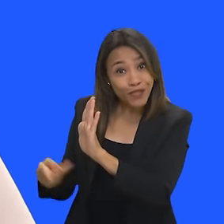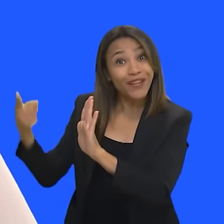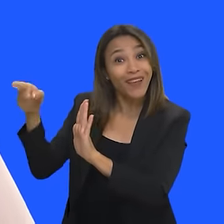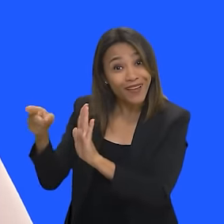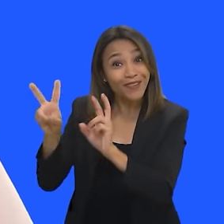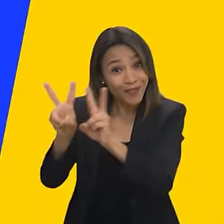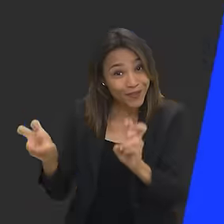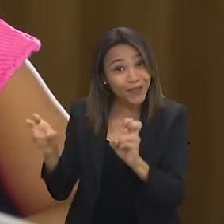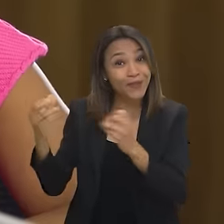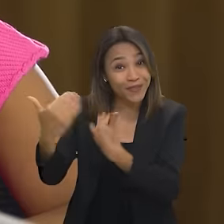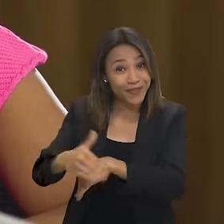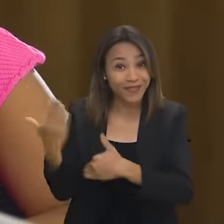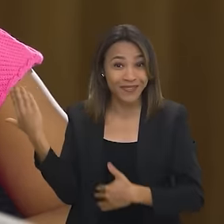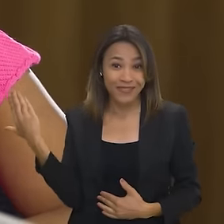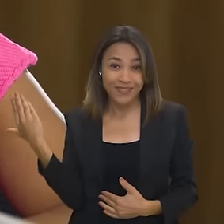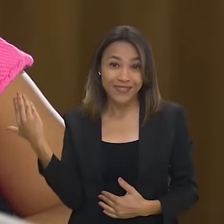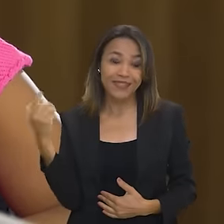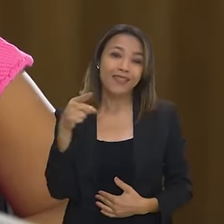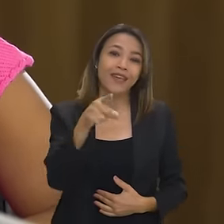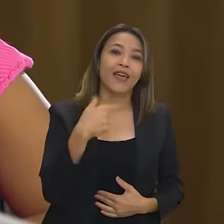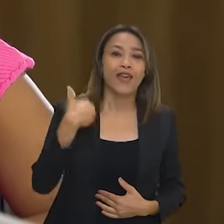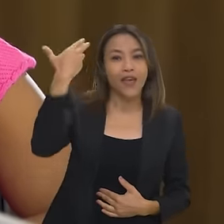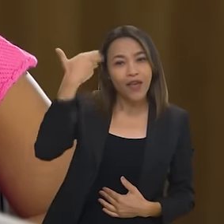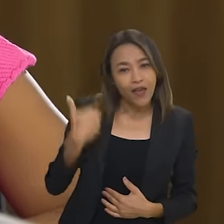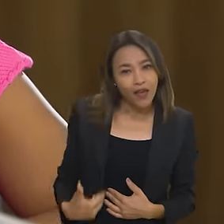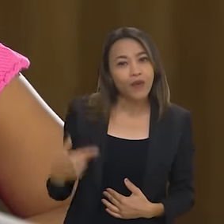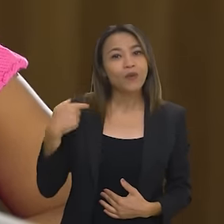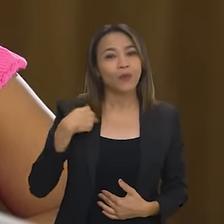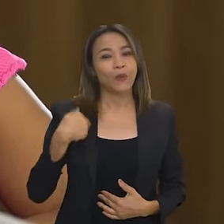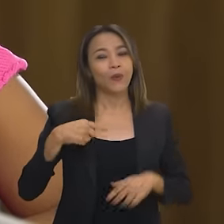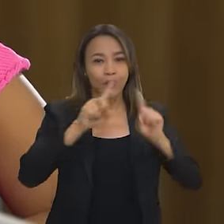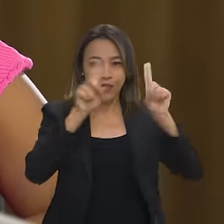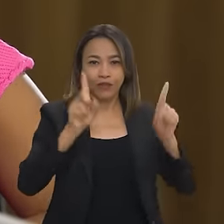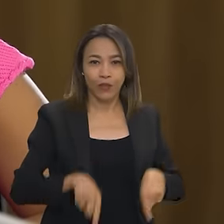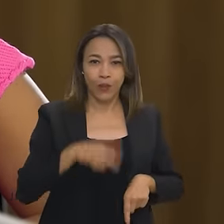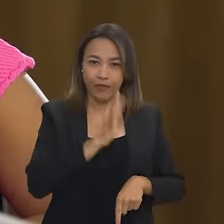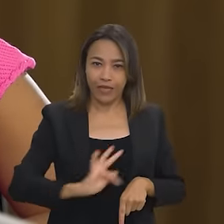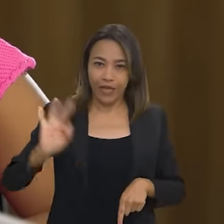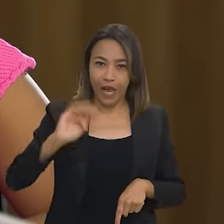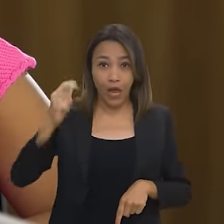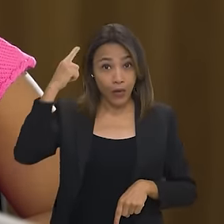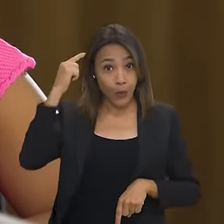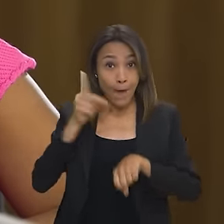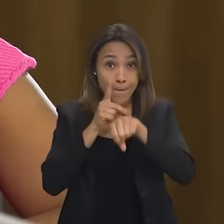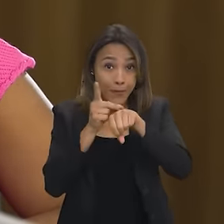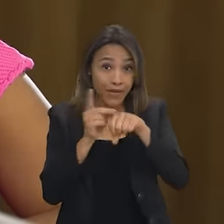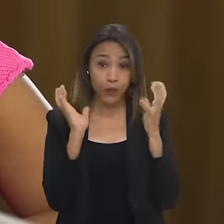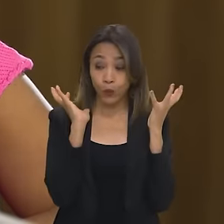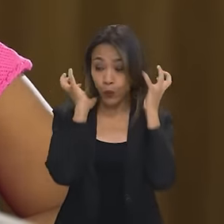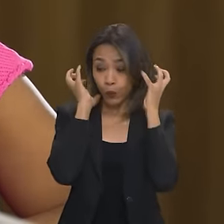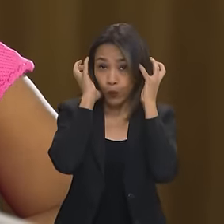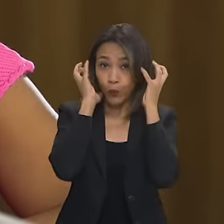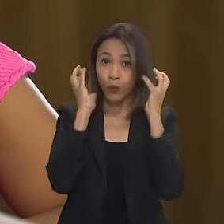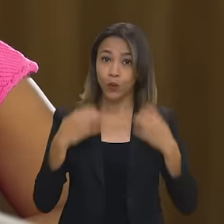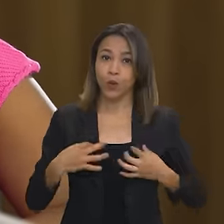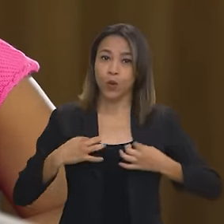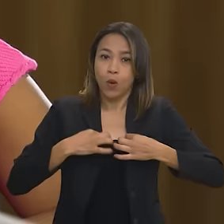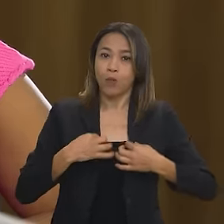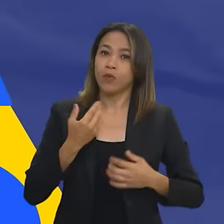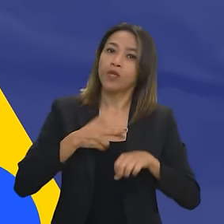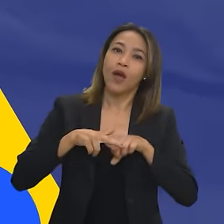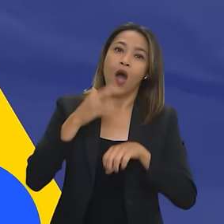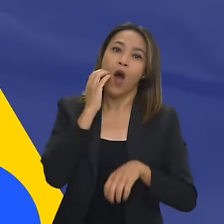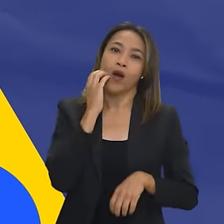Pó de Concurseiro. Eu sou Rose Alves, servidora pública federal, tenho um cabelo preto, curto, uso uma blusa